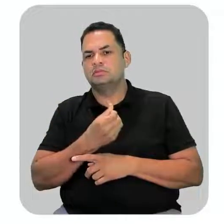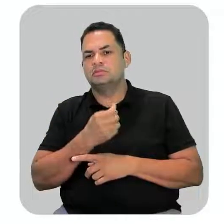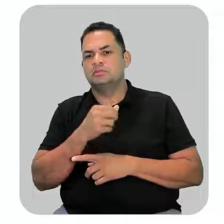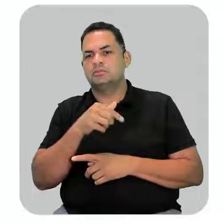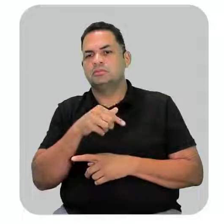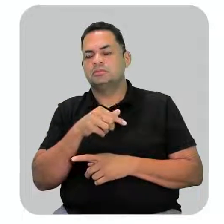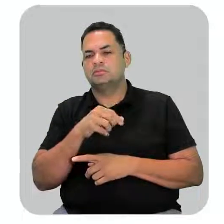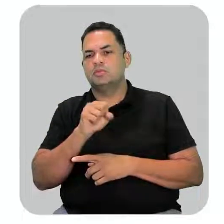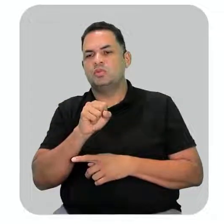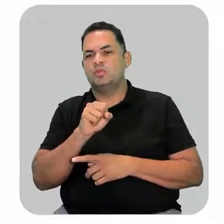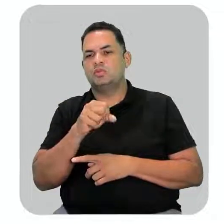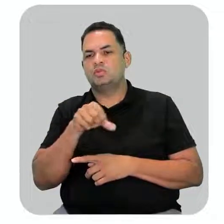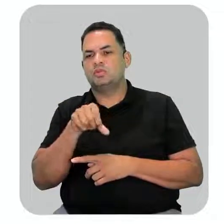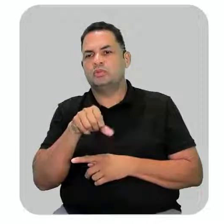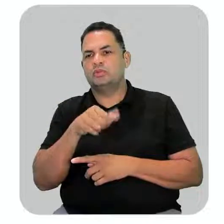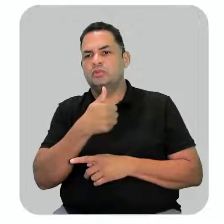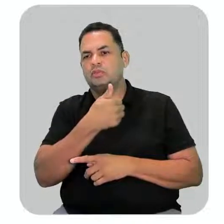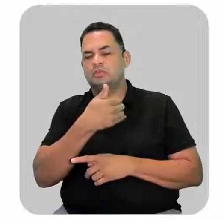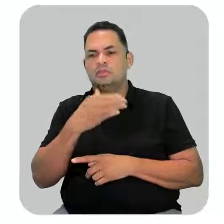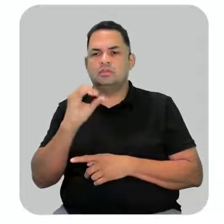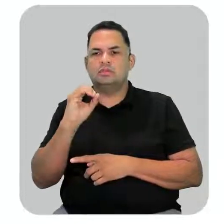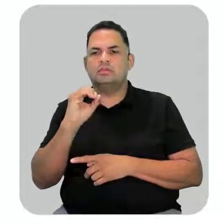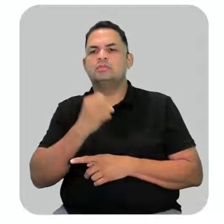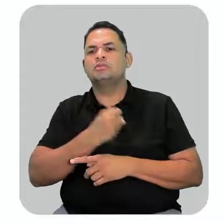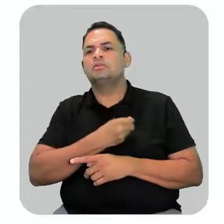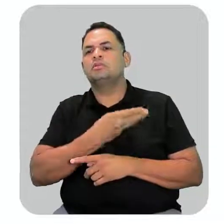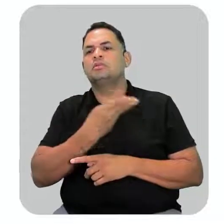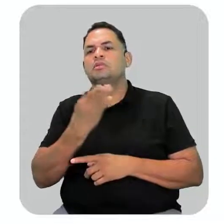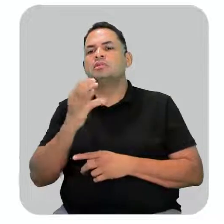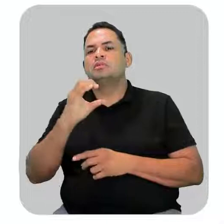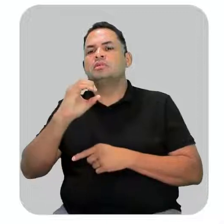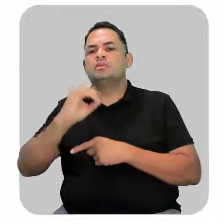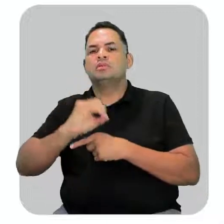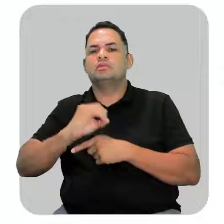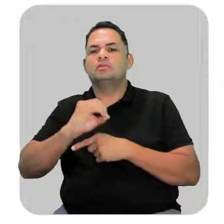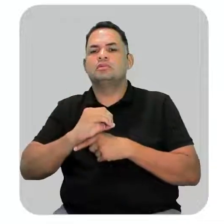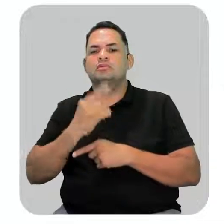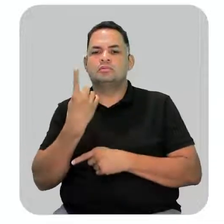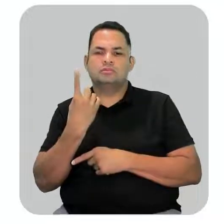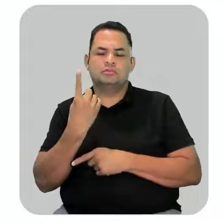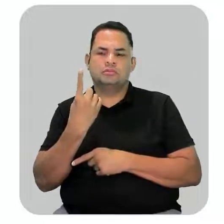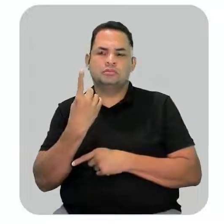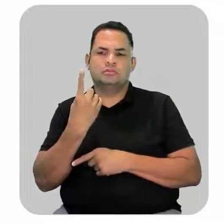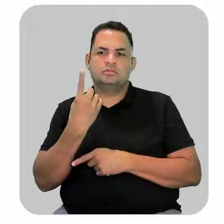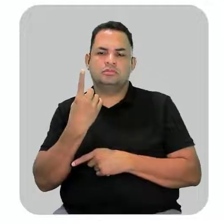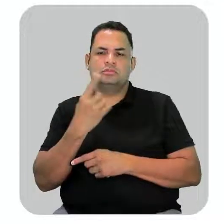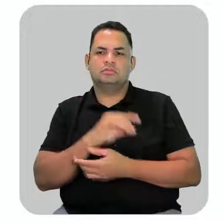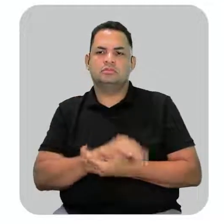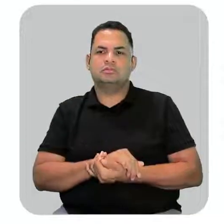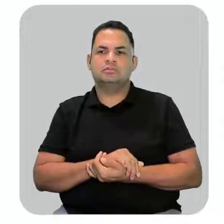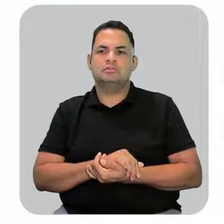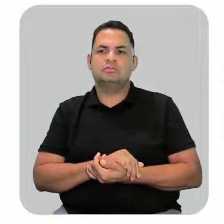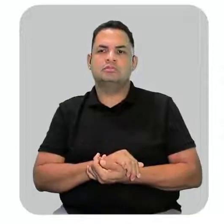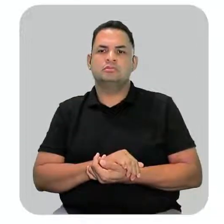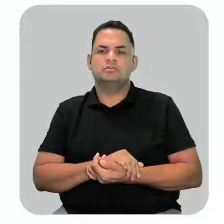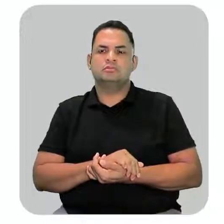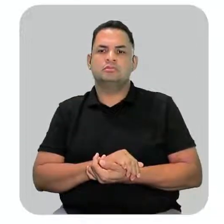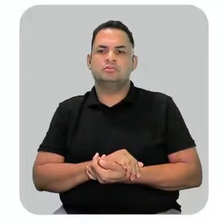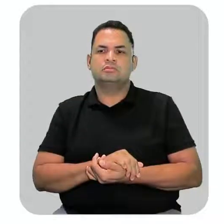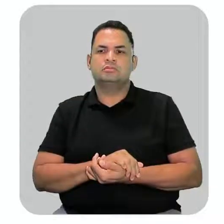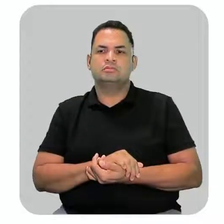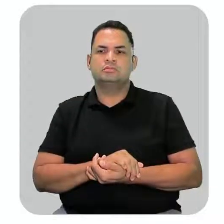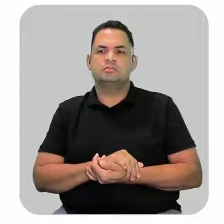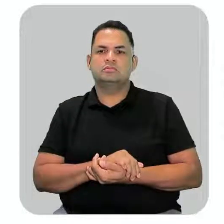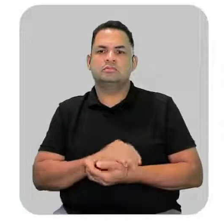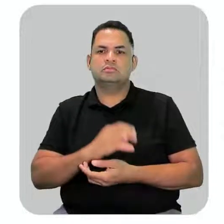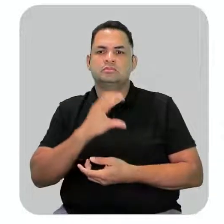8, 9, 10. 10. Quantos oxigênios tem? Só um. Então um H. Essa é a fórmula mínima.